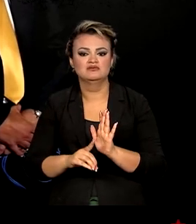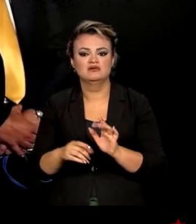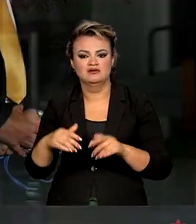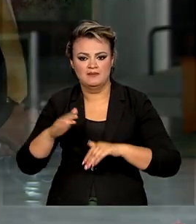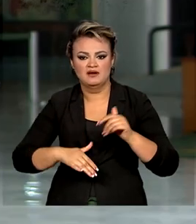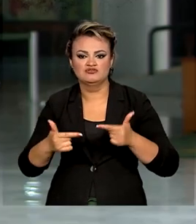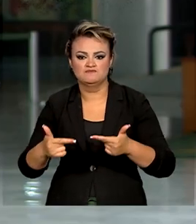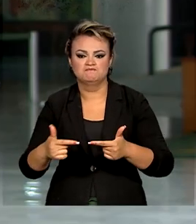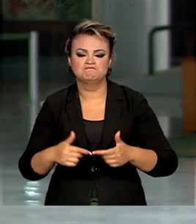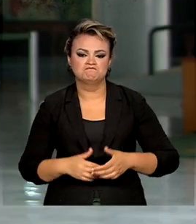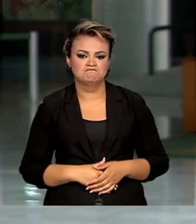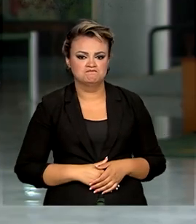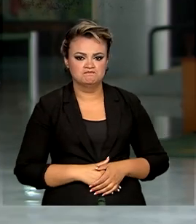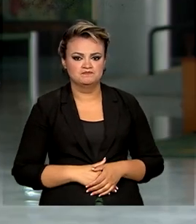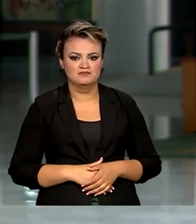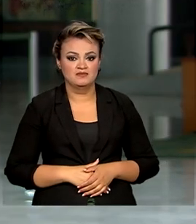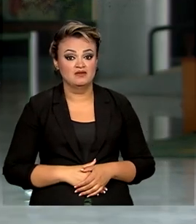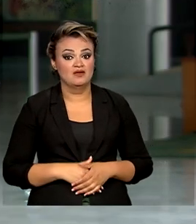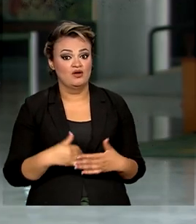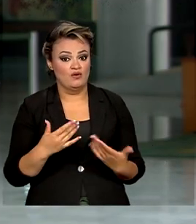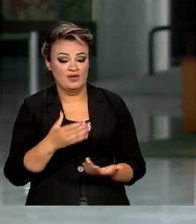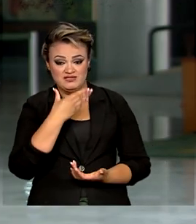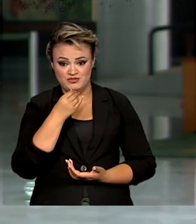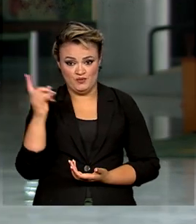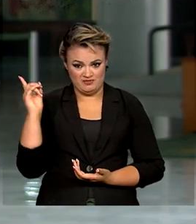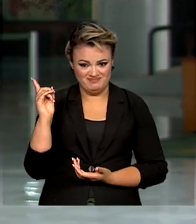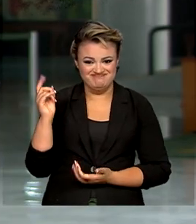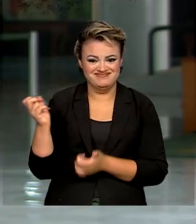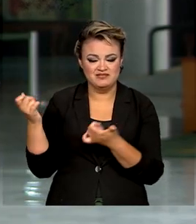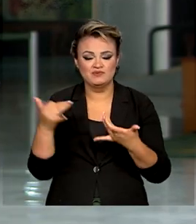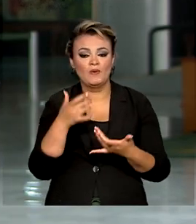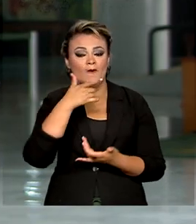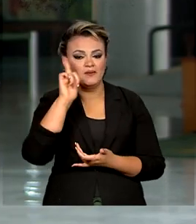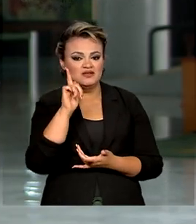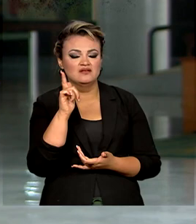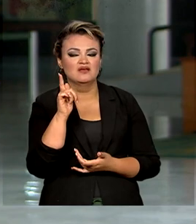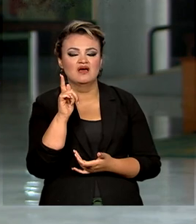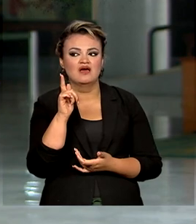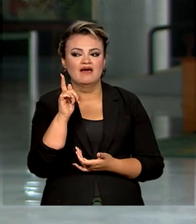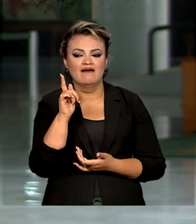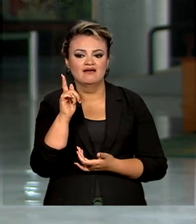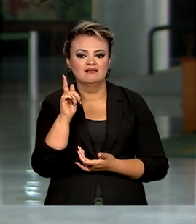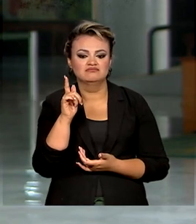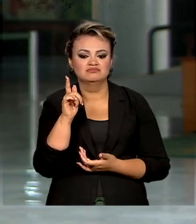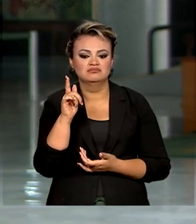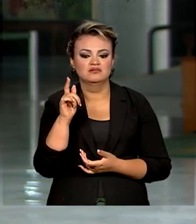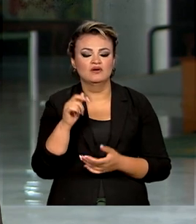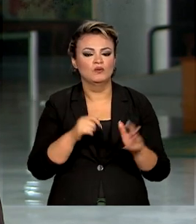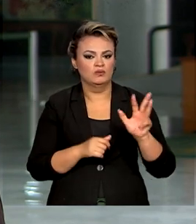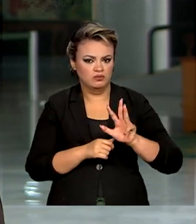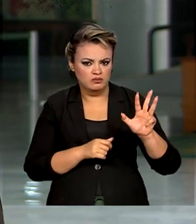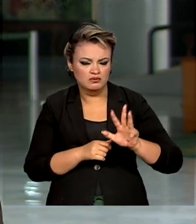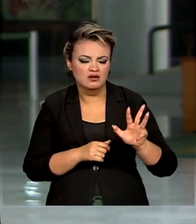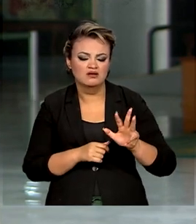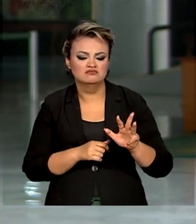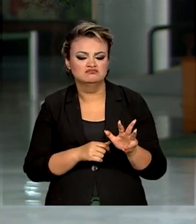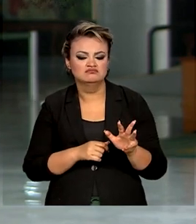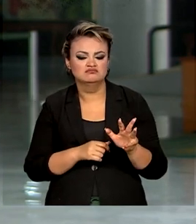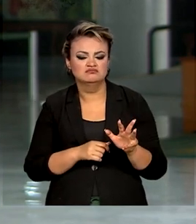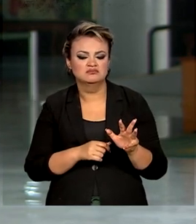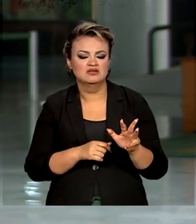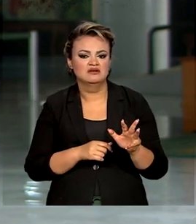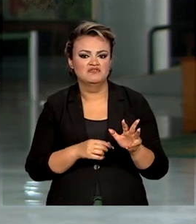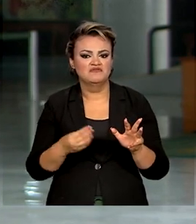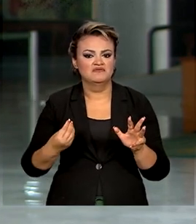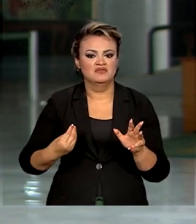agir. Olha, Flávio Dino também disse que ontem, em nenhum momento, o presidente eleito, Luiz Inácio Lula da Silva,